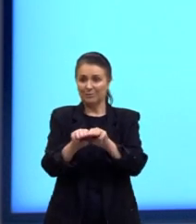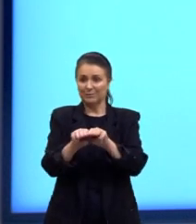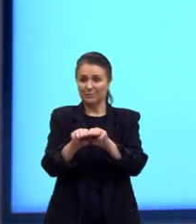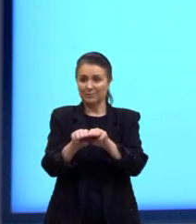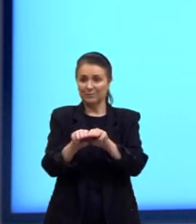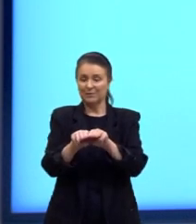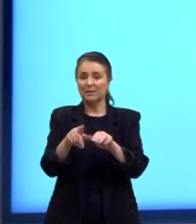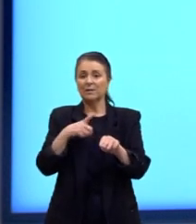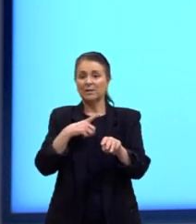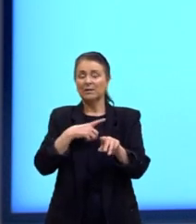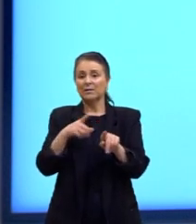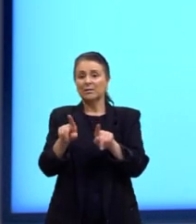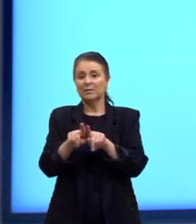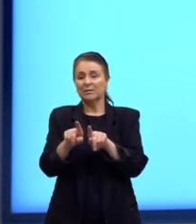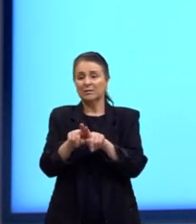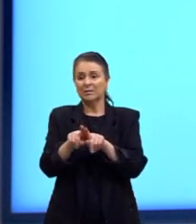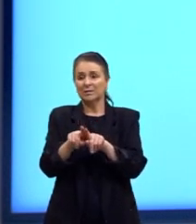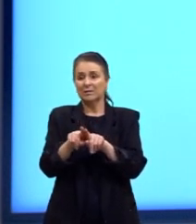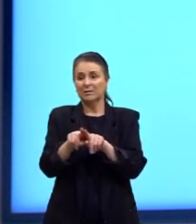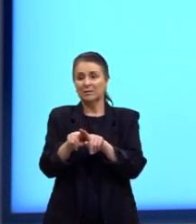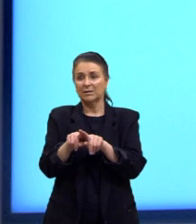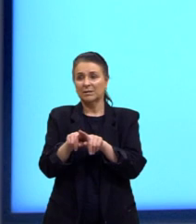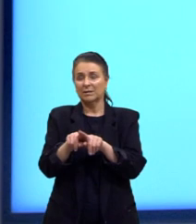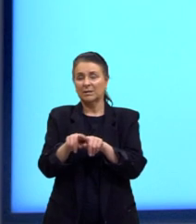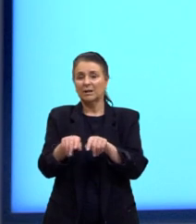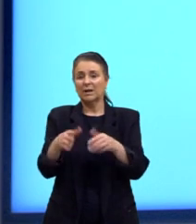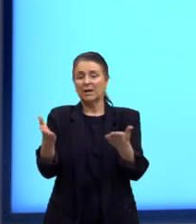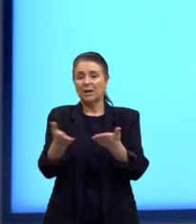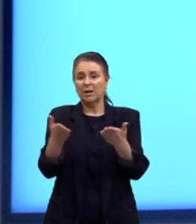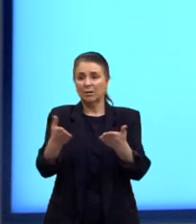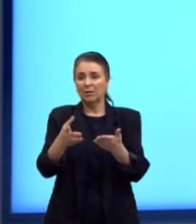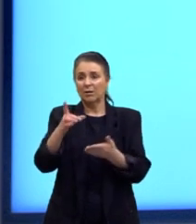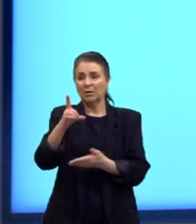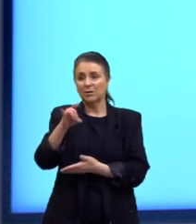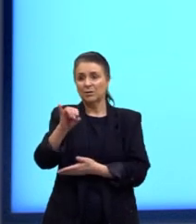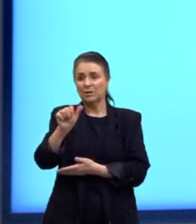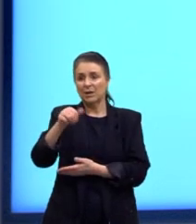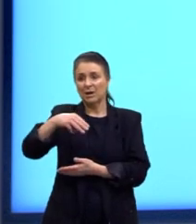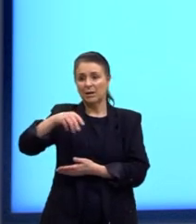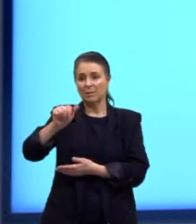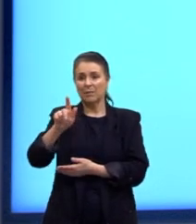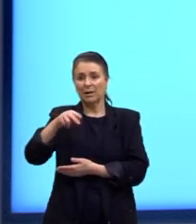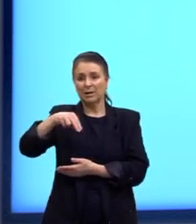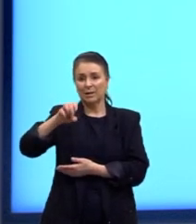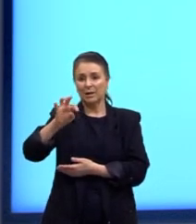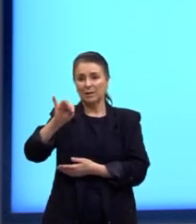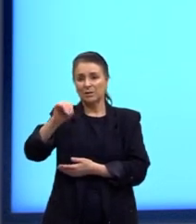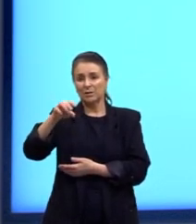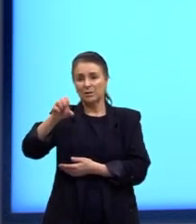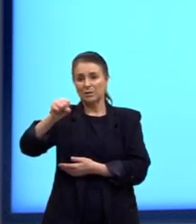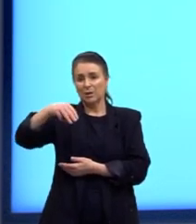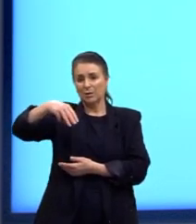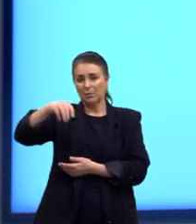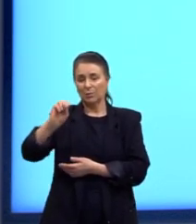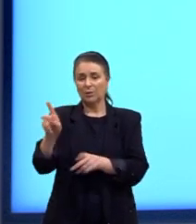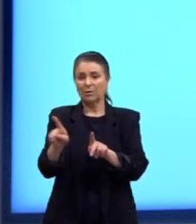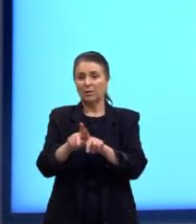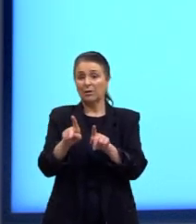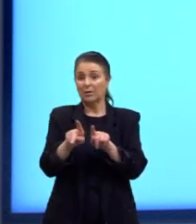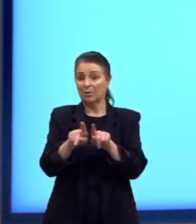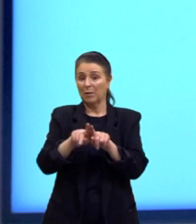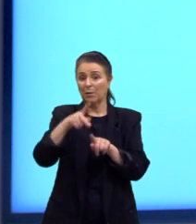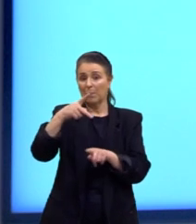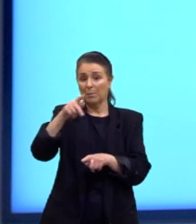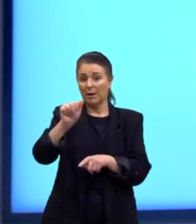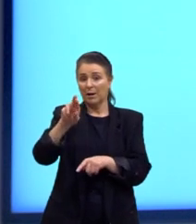A gente tem também aqui, né? Falando um pouco mais sobre o diamagnetismo e o paramagnetismo, que a gente falou, né?